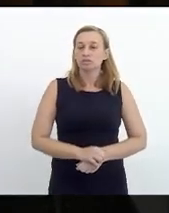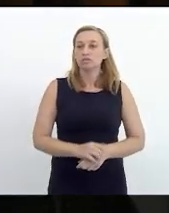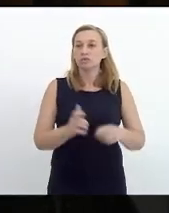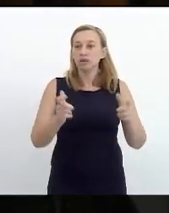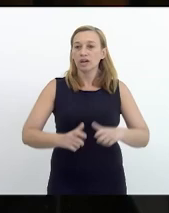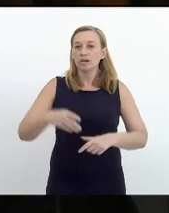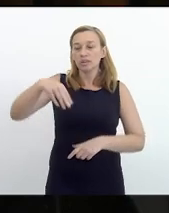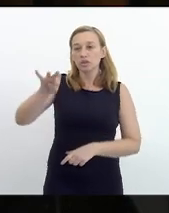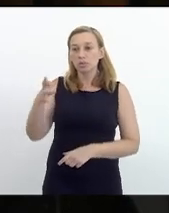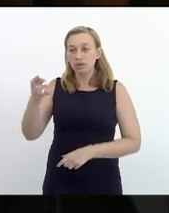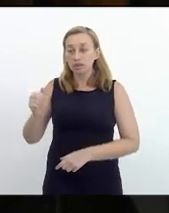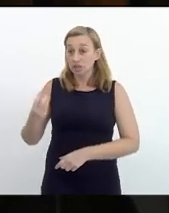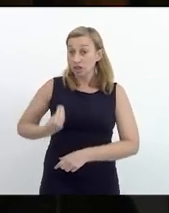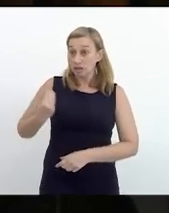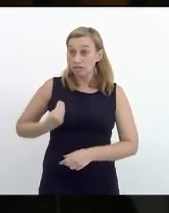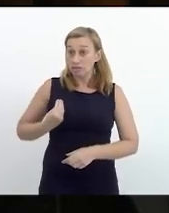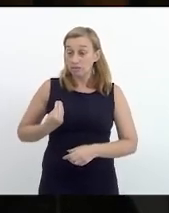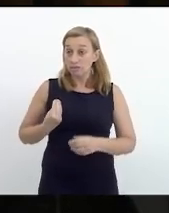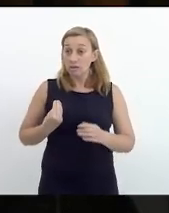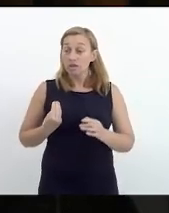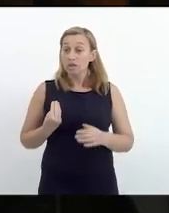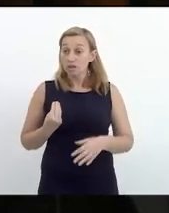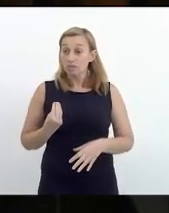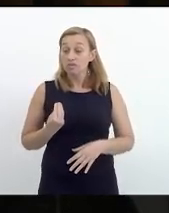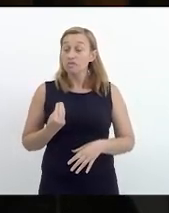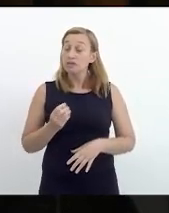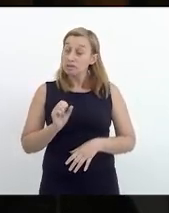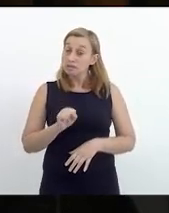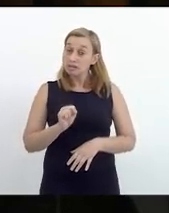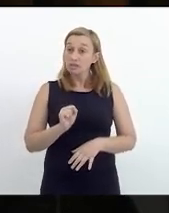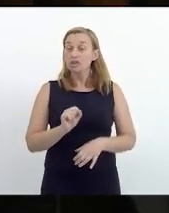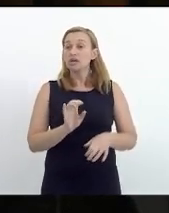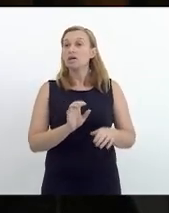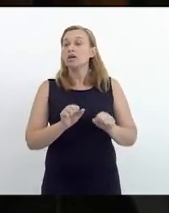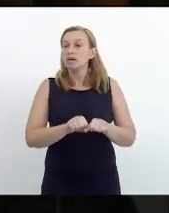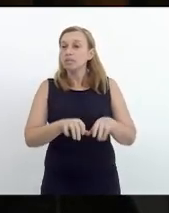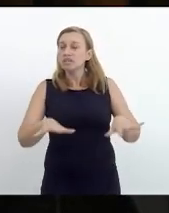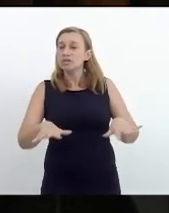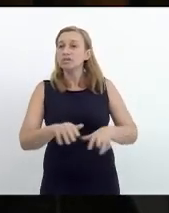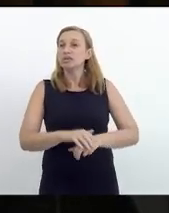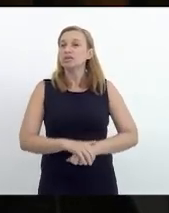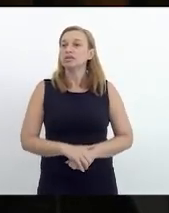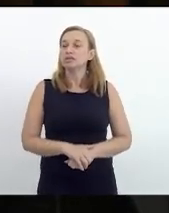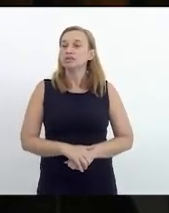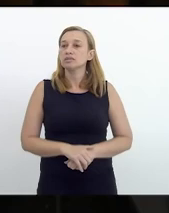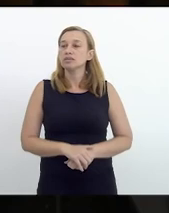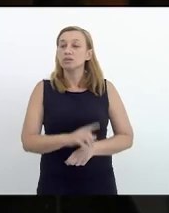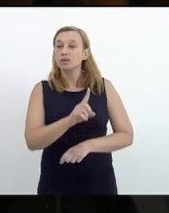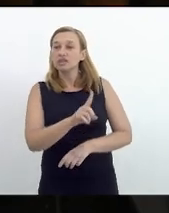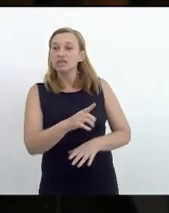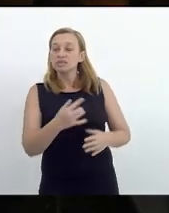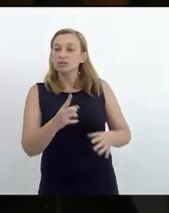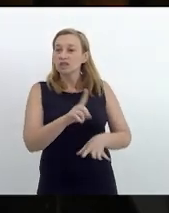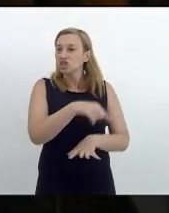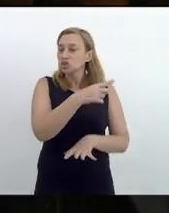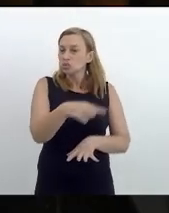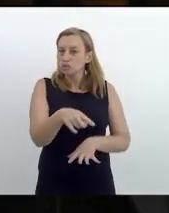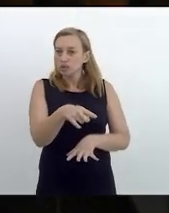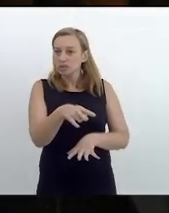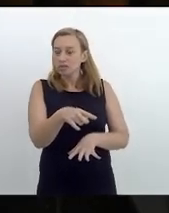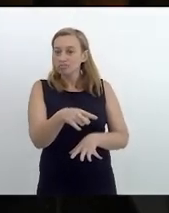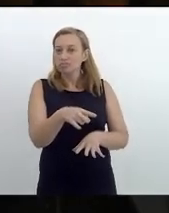vive a pandemia porque a pandemia ainda não acabou vive a pandemia sob o signo da exclusão sob o signo da